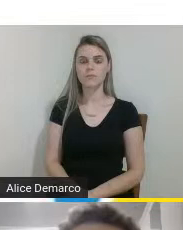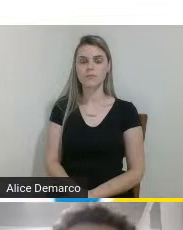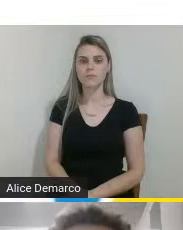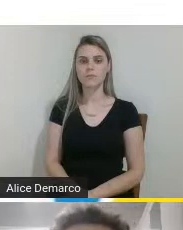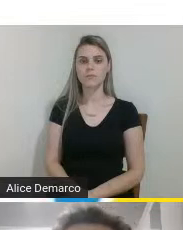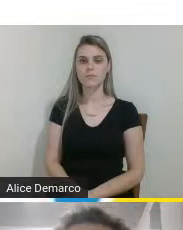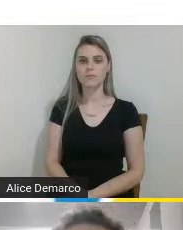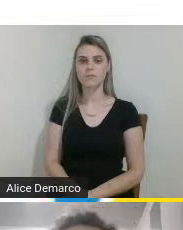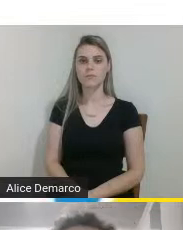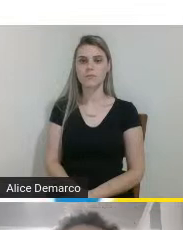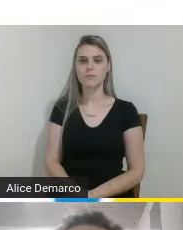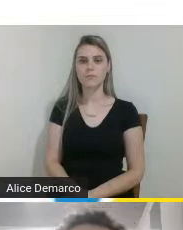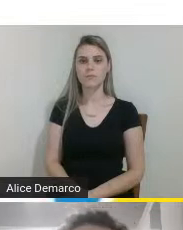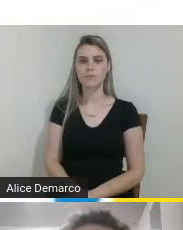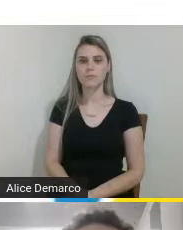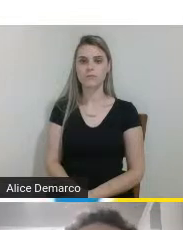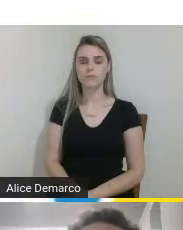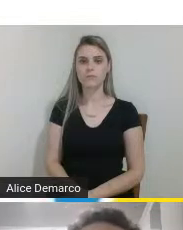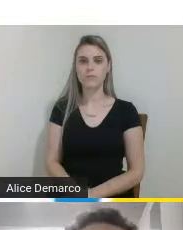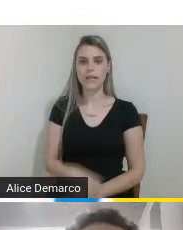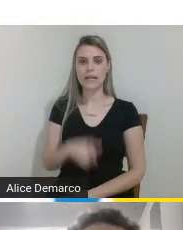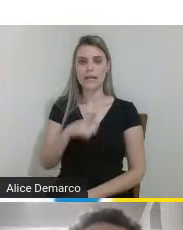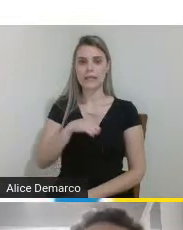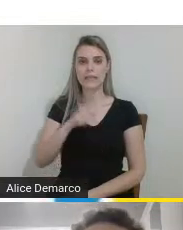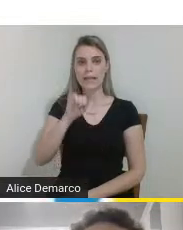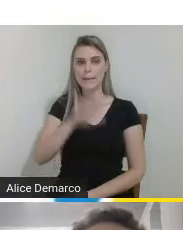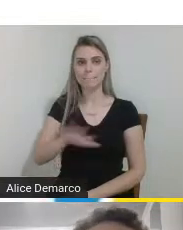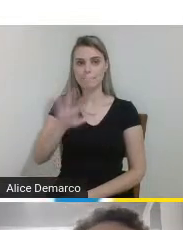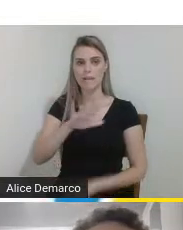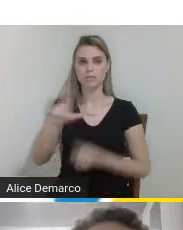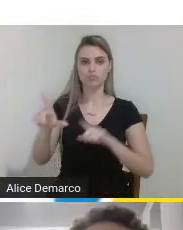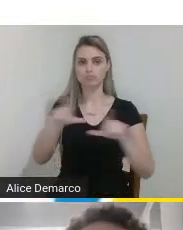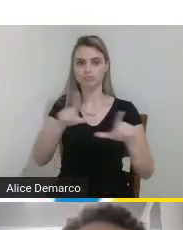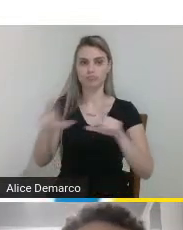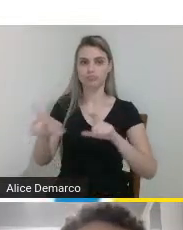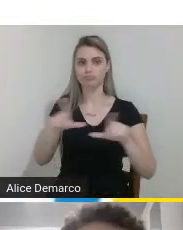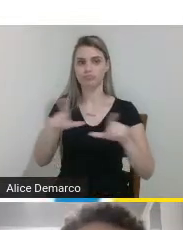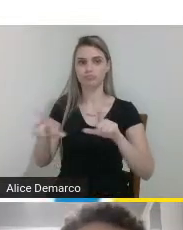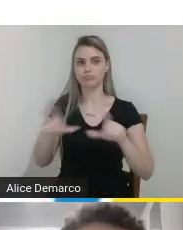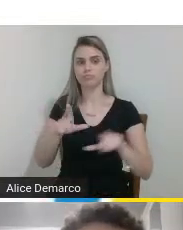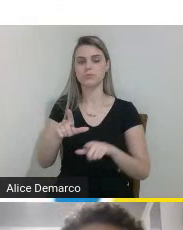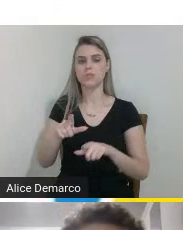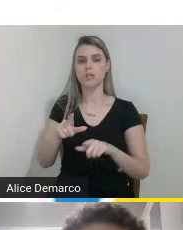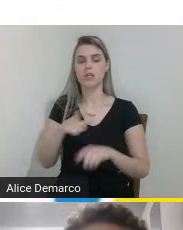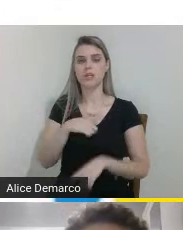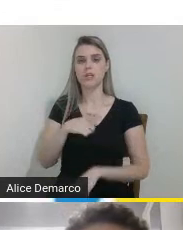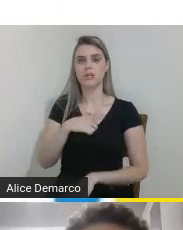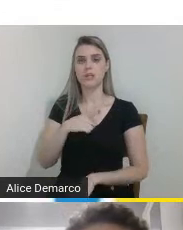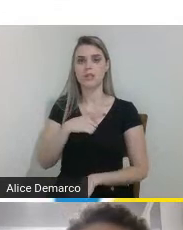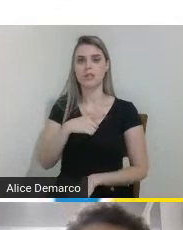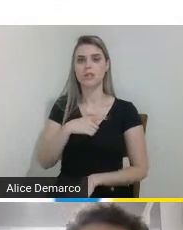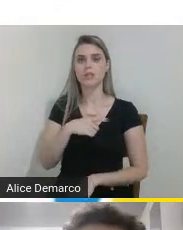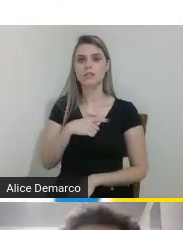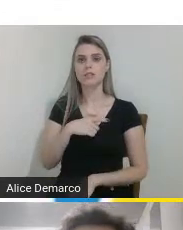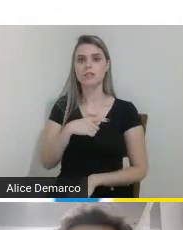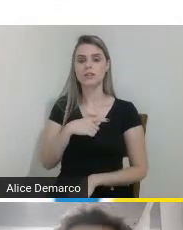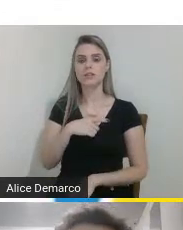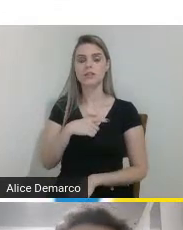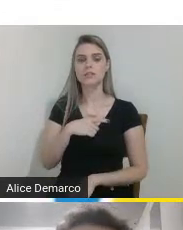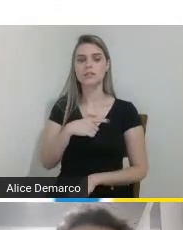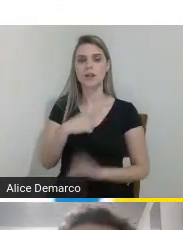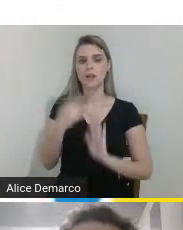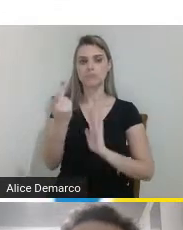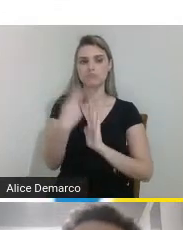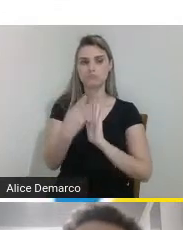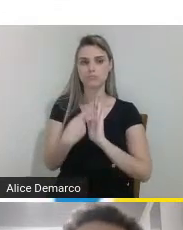aqui nós temos uma sequência de imagens com o design e o layout do nosso site então essa seria